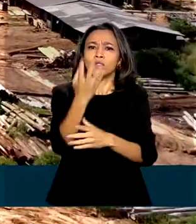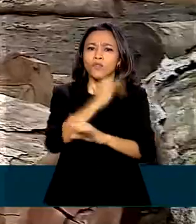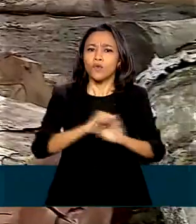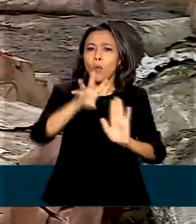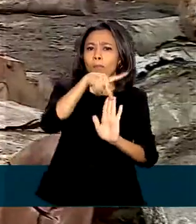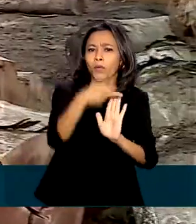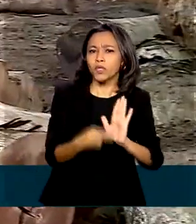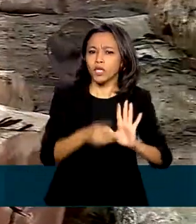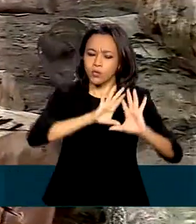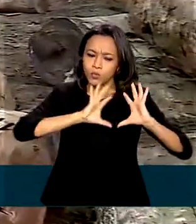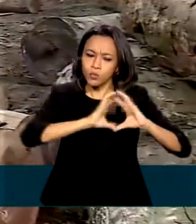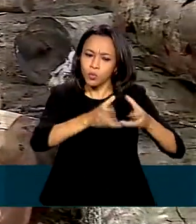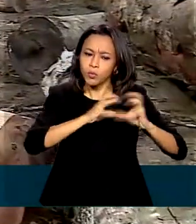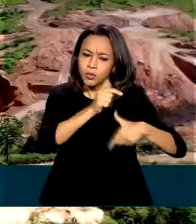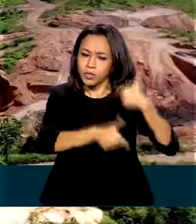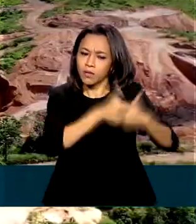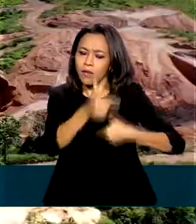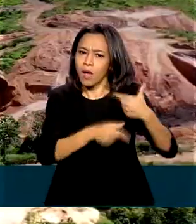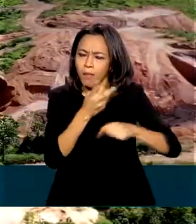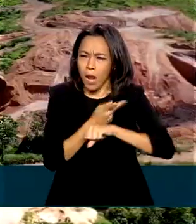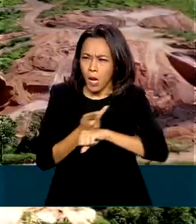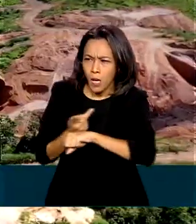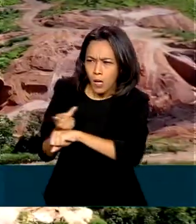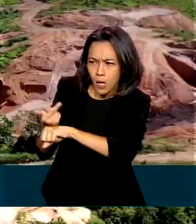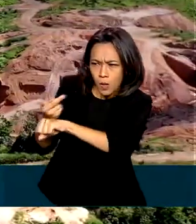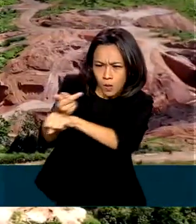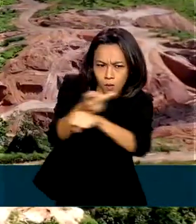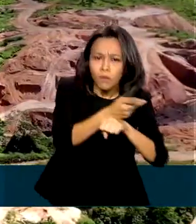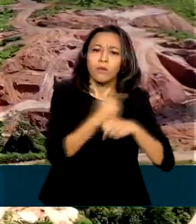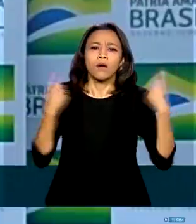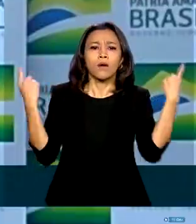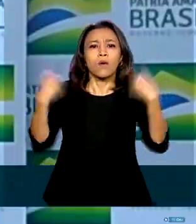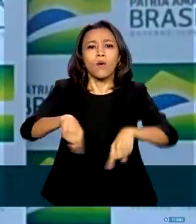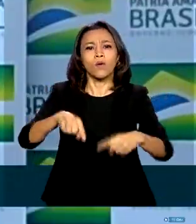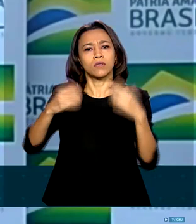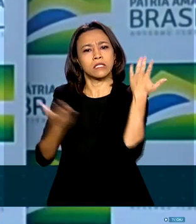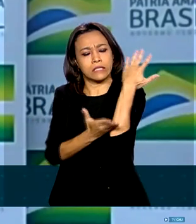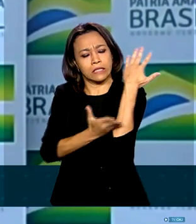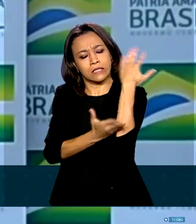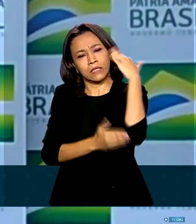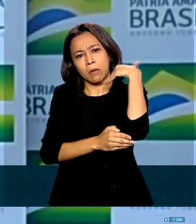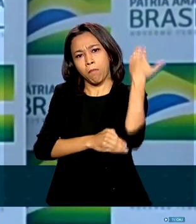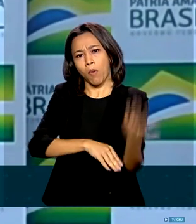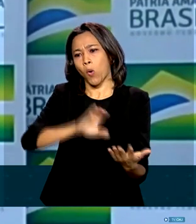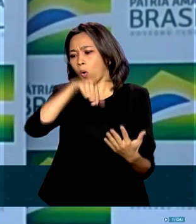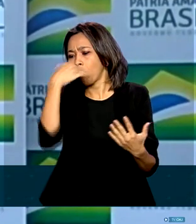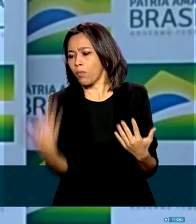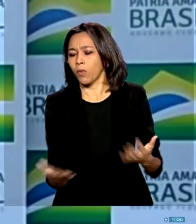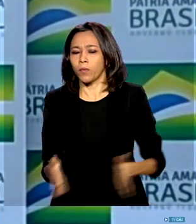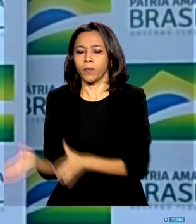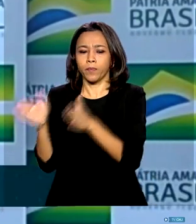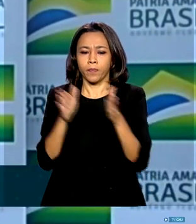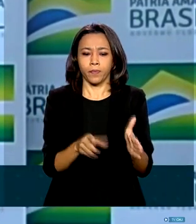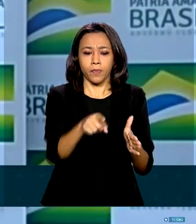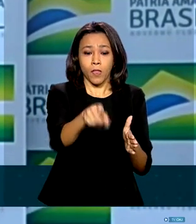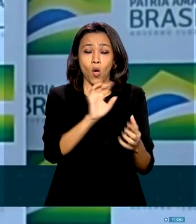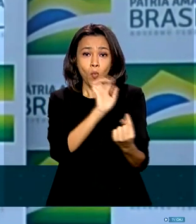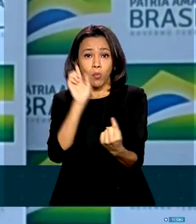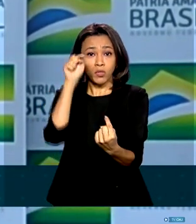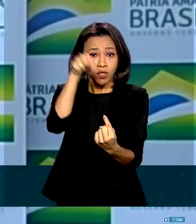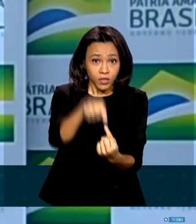para combater o desmatamento e o garimpo ilegal na Amazônia. O objetivo de combater as ilegalidades,